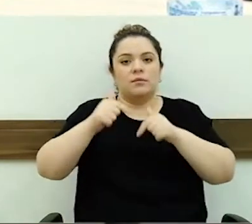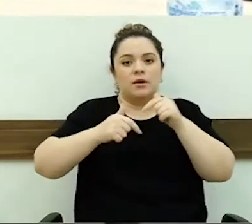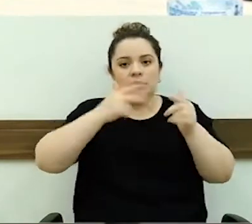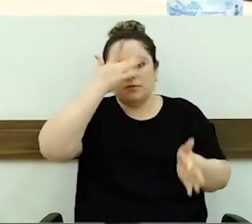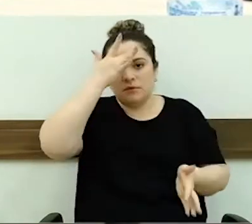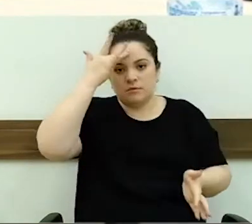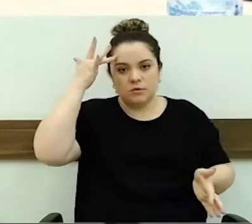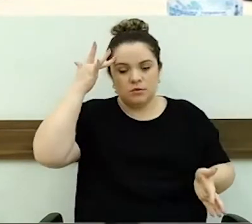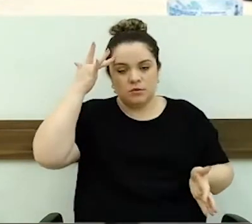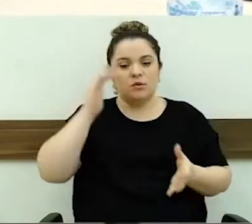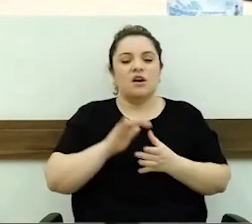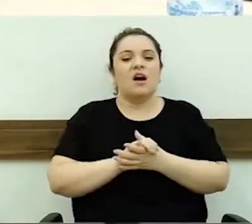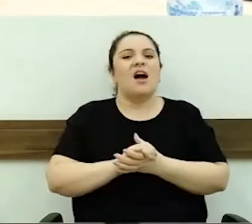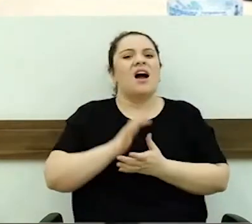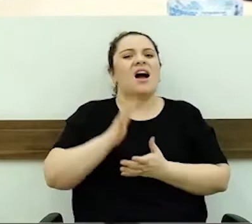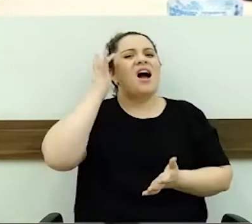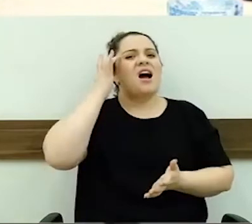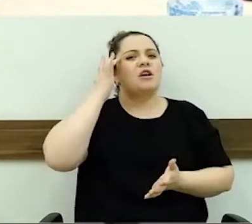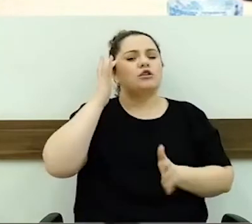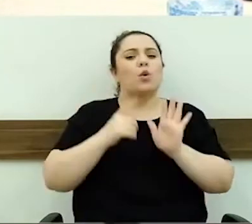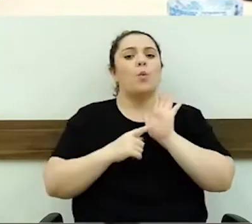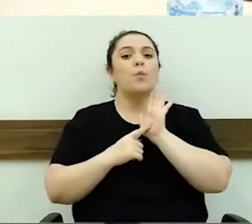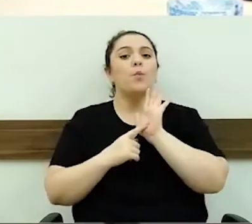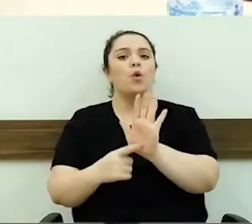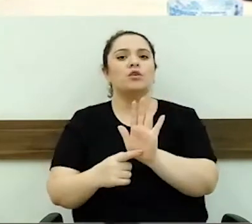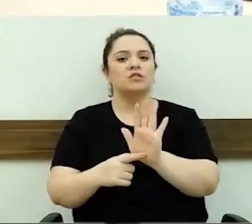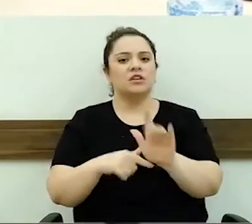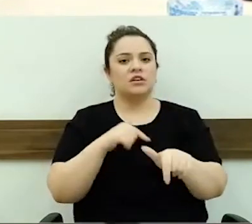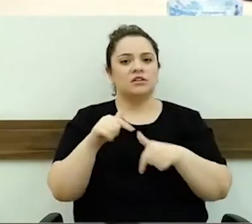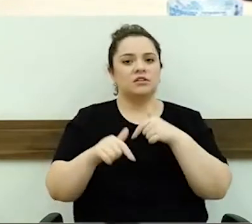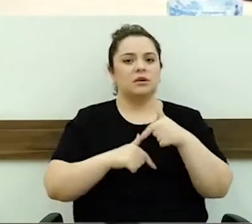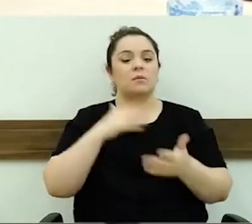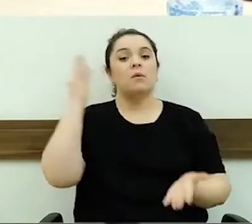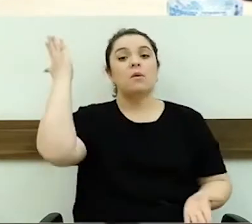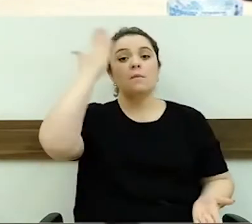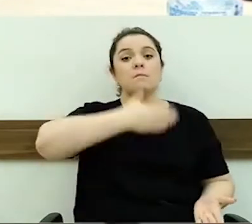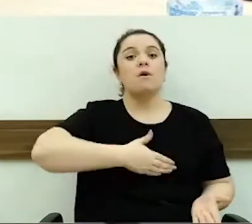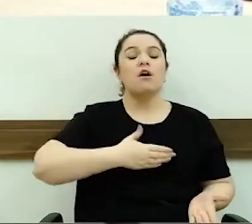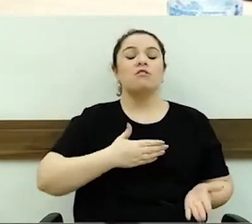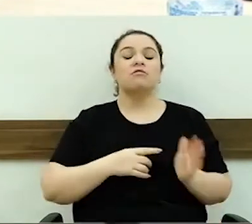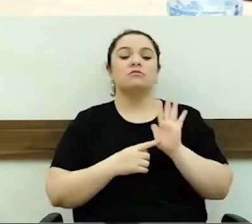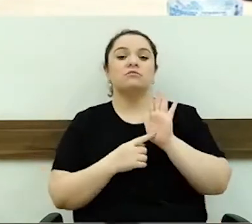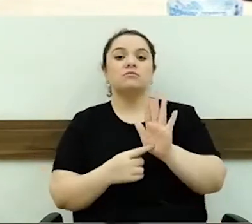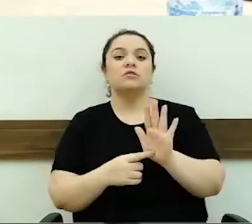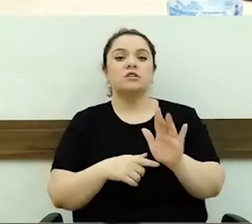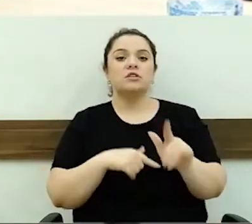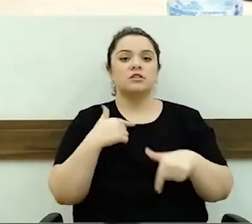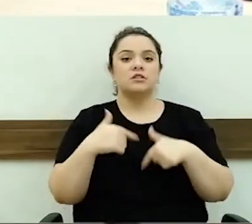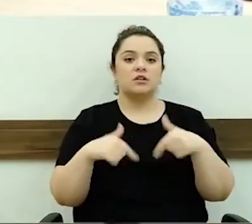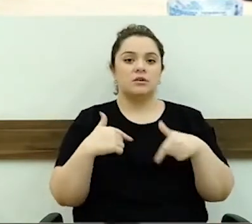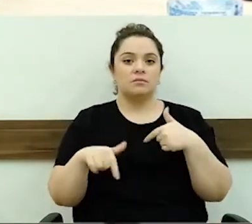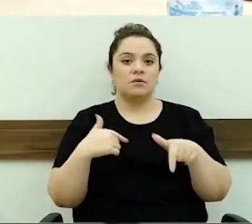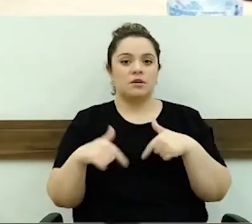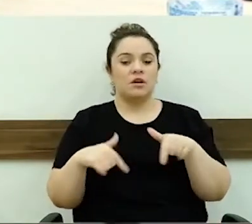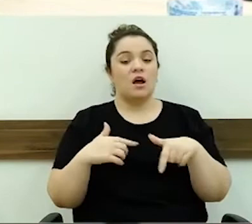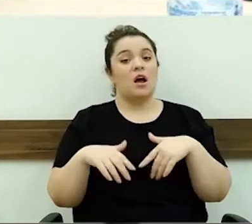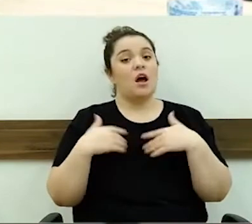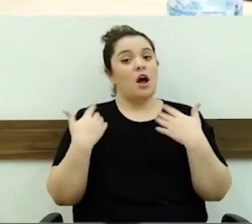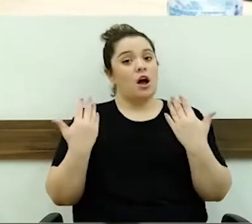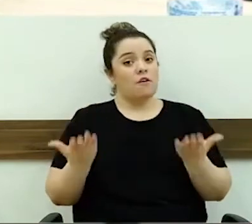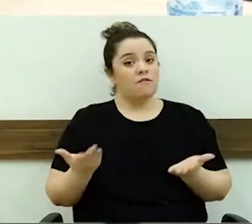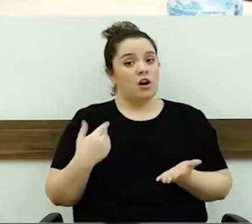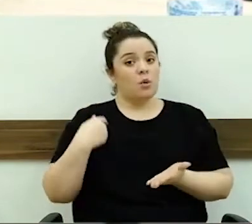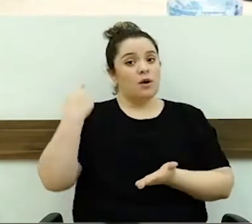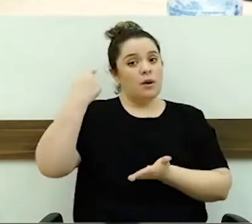acho que mostrar o trabalho é uma prova de mostrar como estamos trabalhando como vereador. Afinal de contas, quem